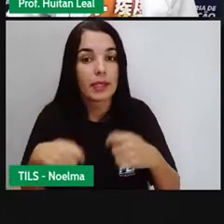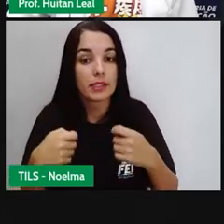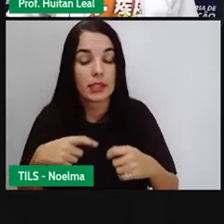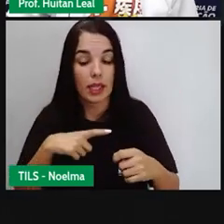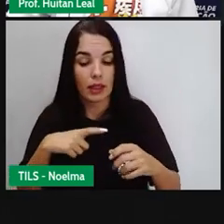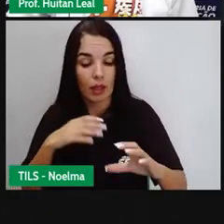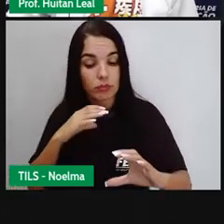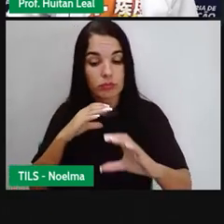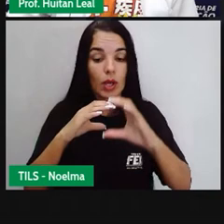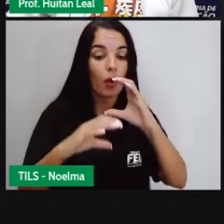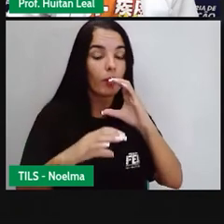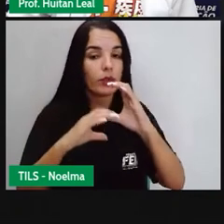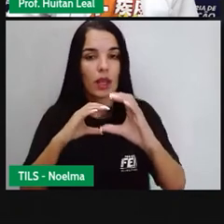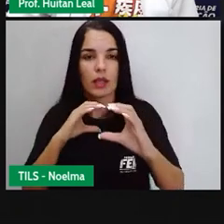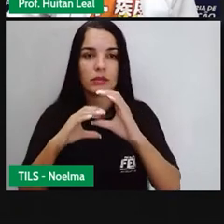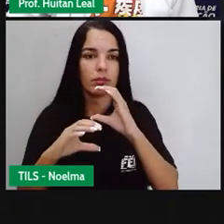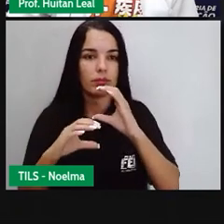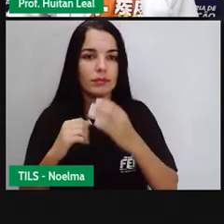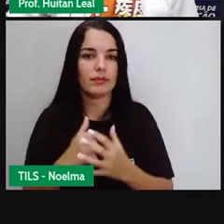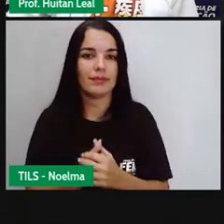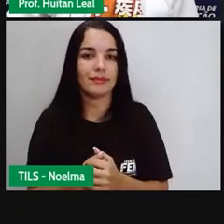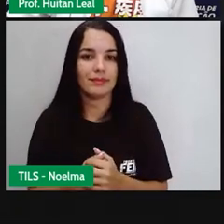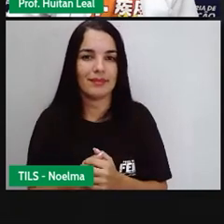êxito na nossa comunicação.